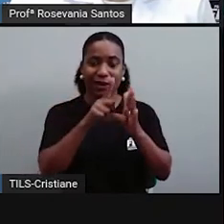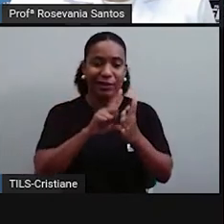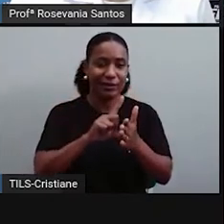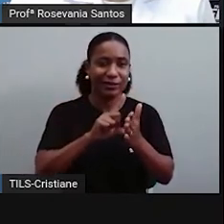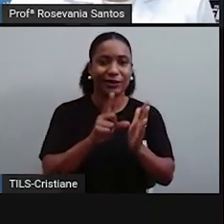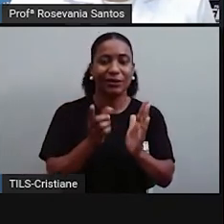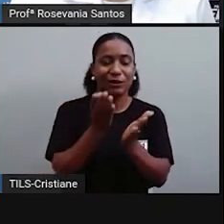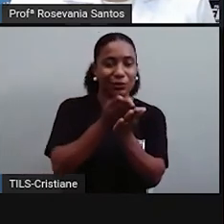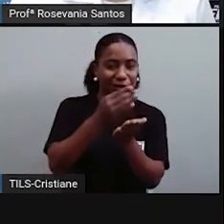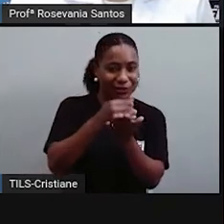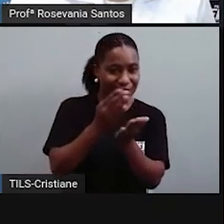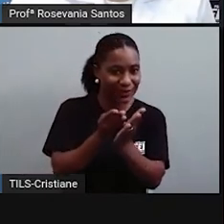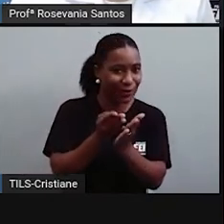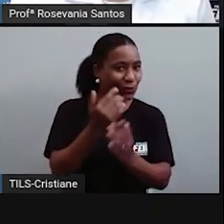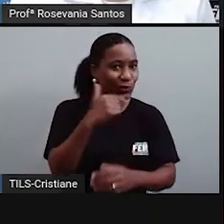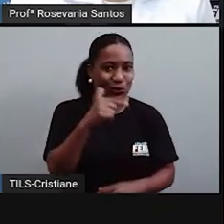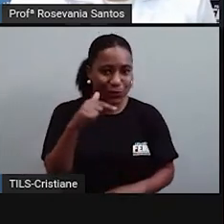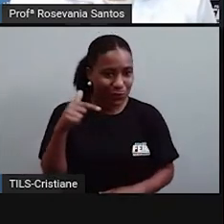né? uma primeira instituição,